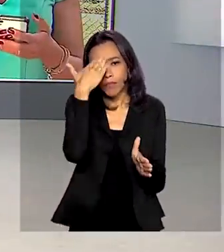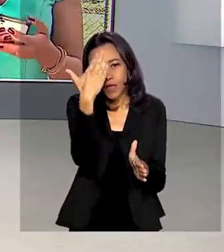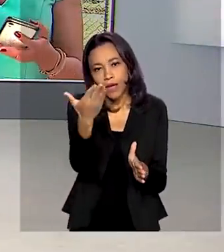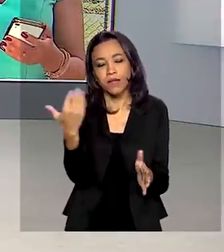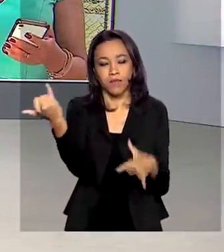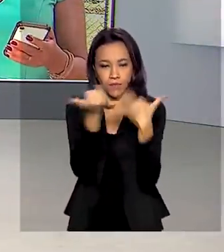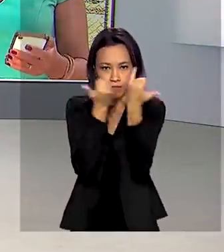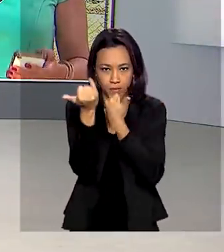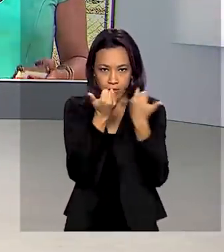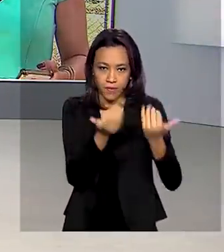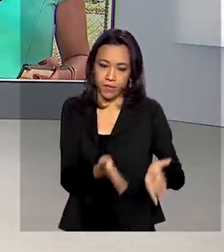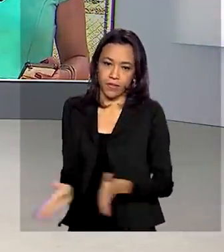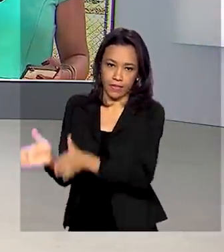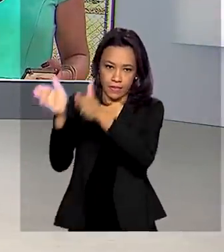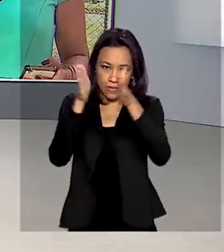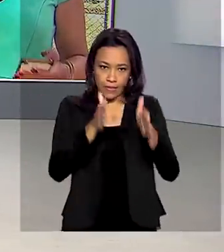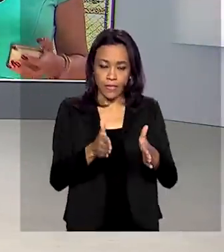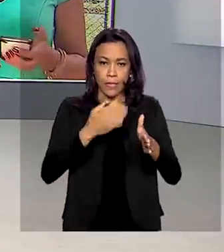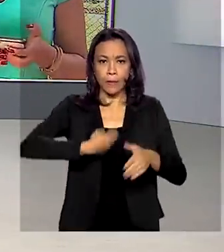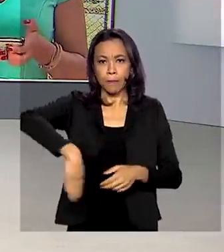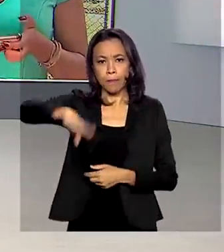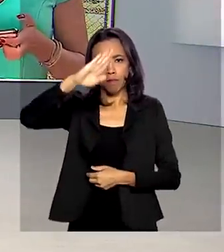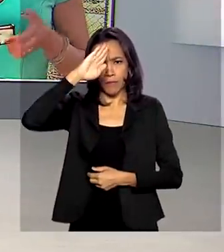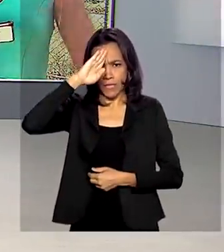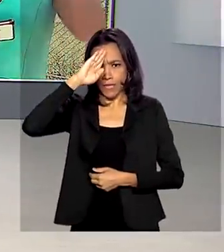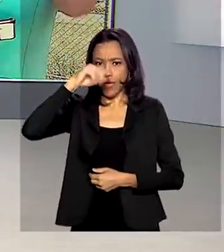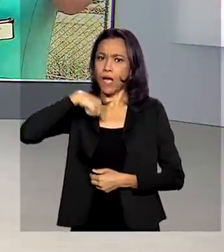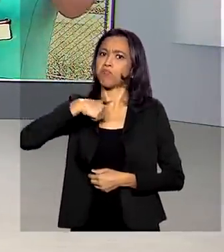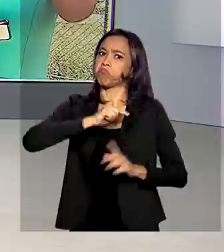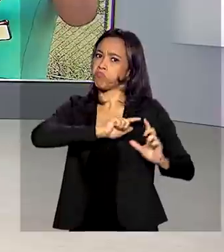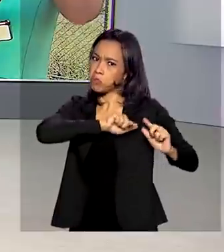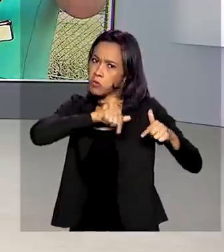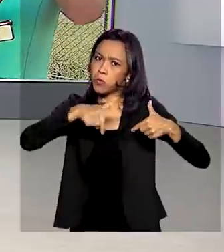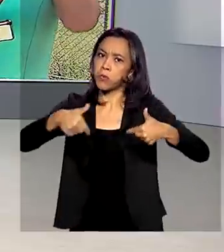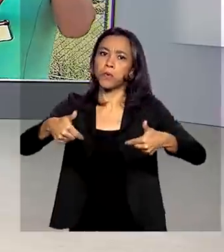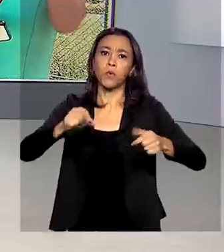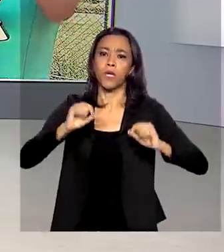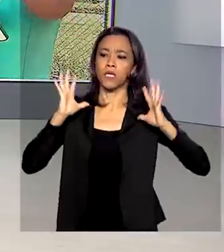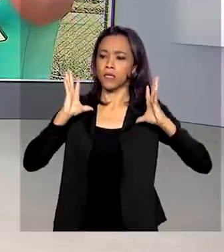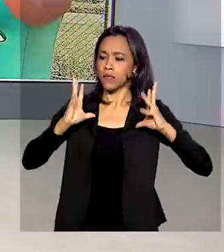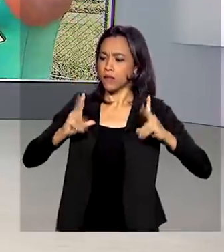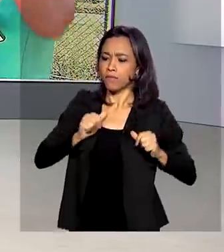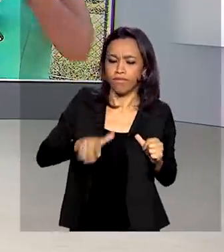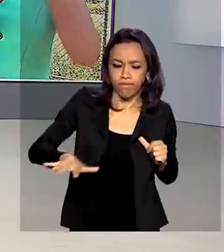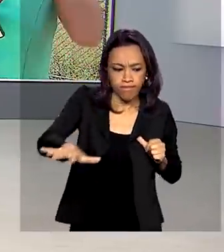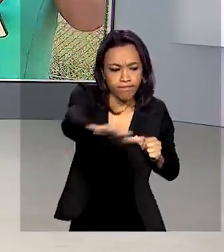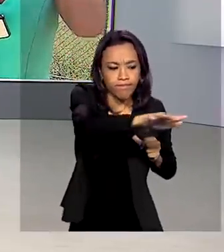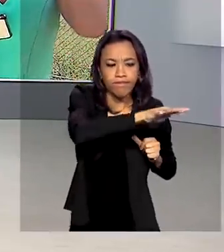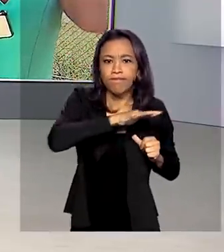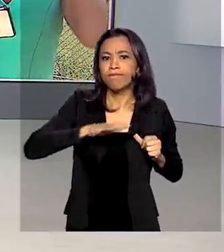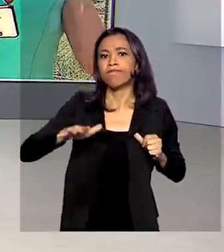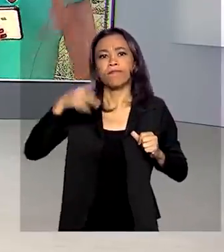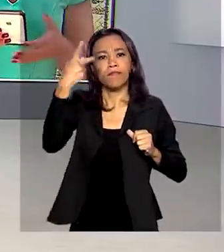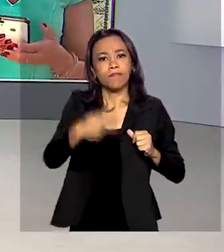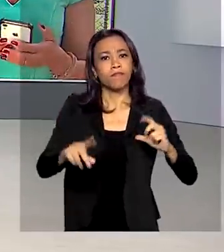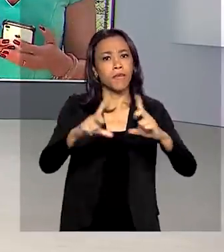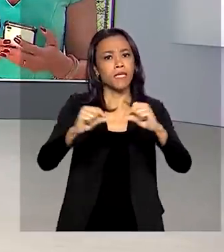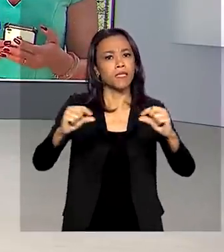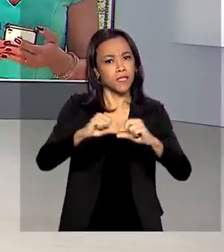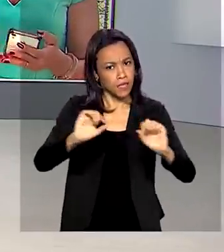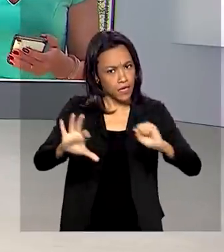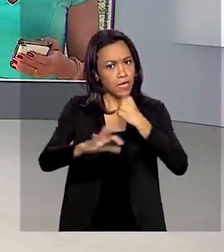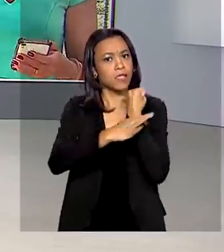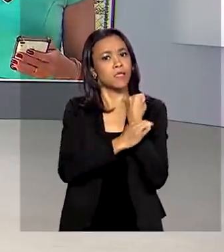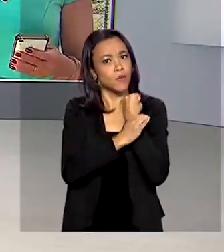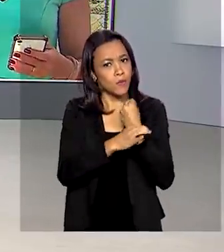suas informações. E olha, militares do Exército atuam numa desinfecção de espaços públicos aqui em Brasília e ajudam a manter os estoques do